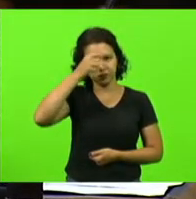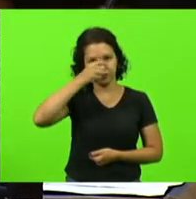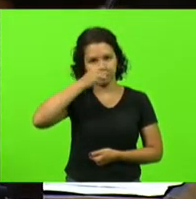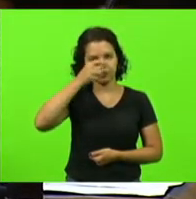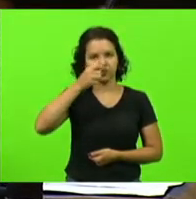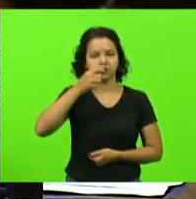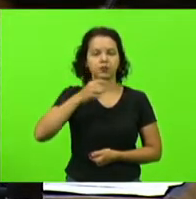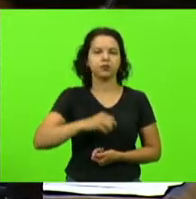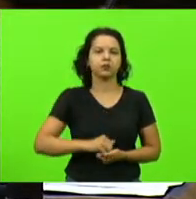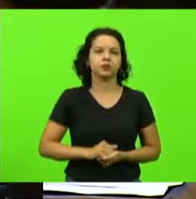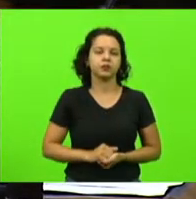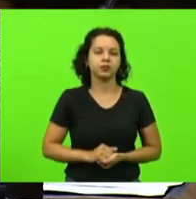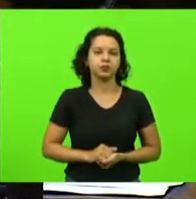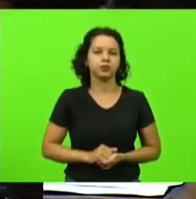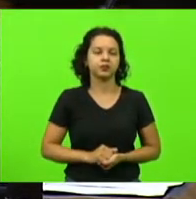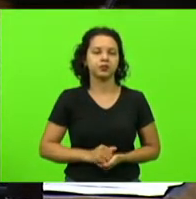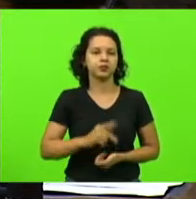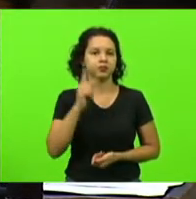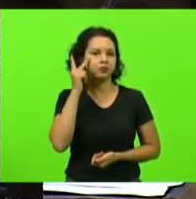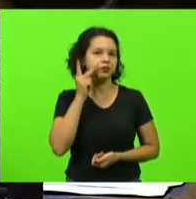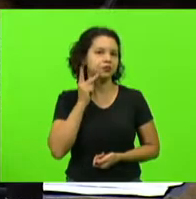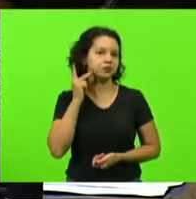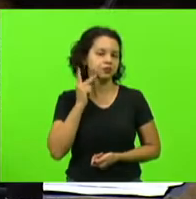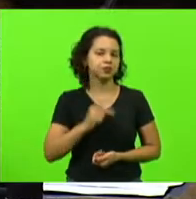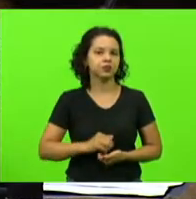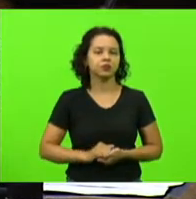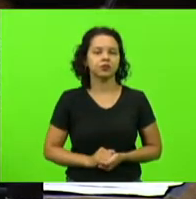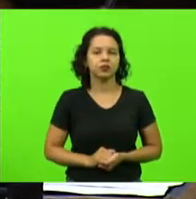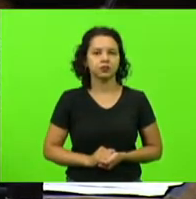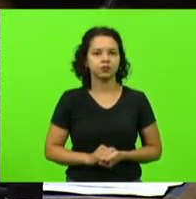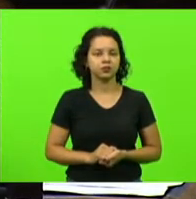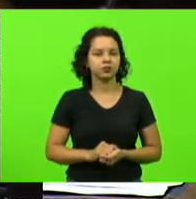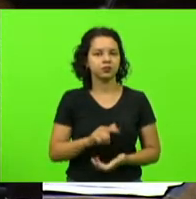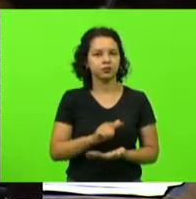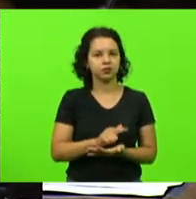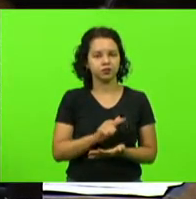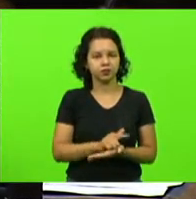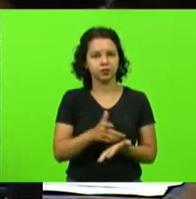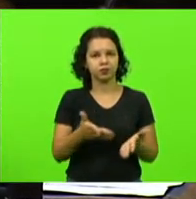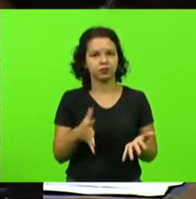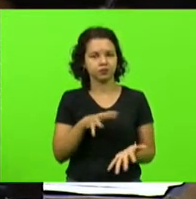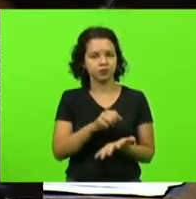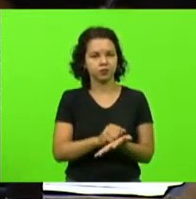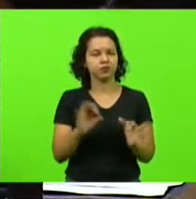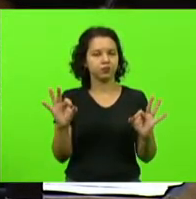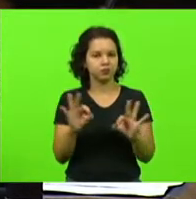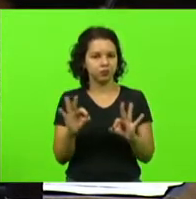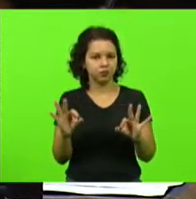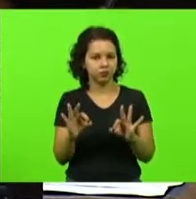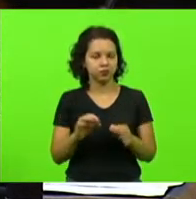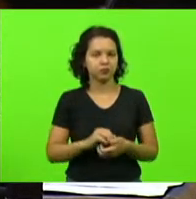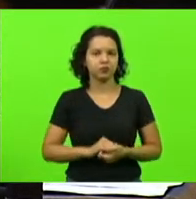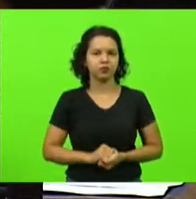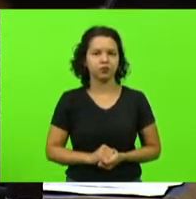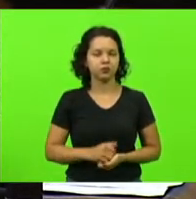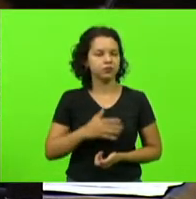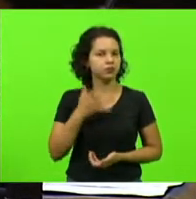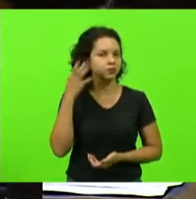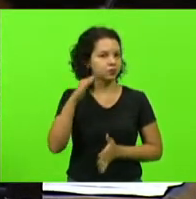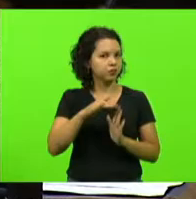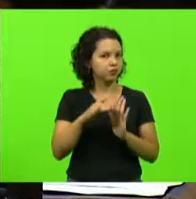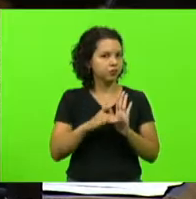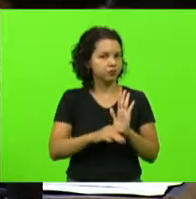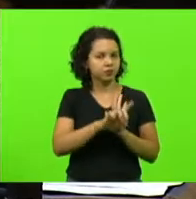Celso Zucchi. Grande expediente. Não houve inscritos para horário destinado aos partidos políticos. Ordem do dia.